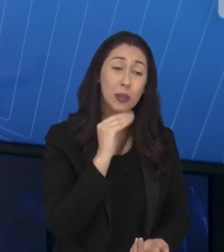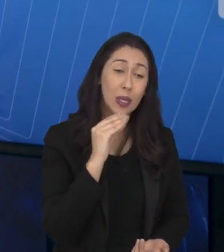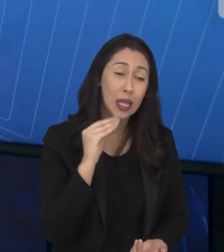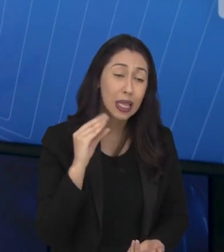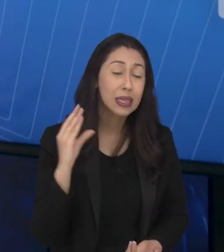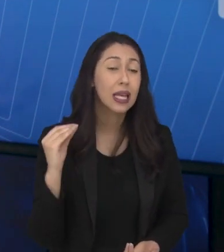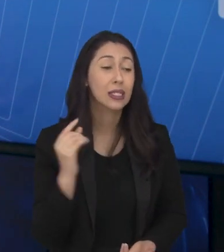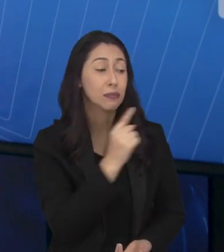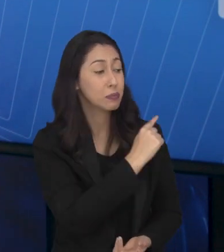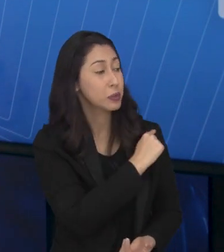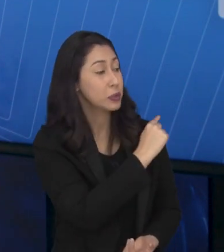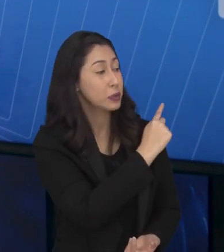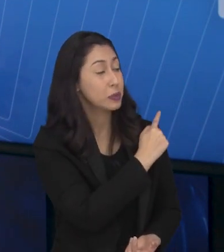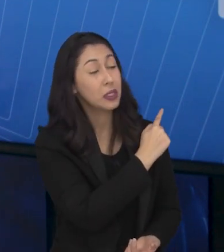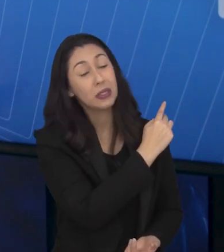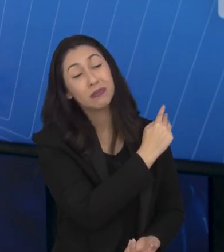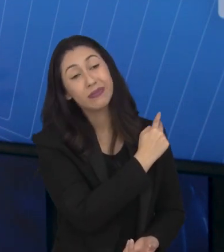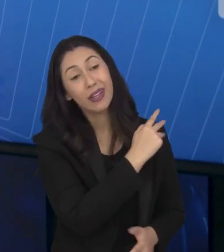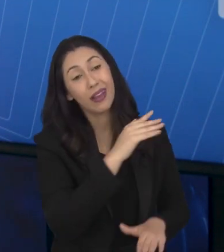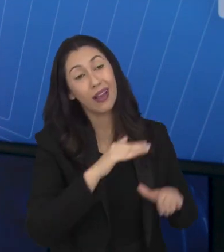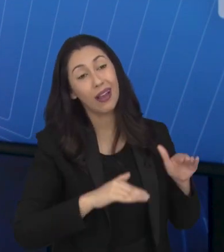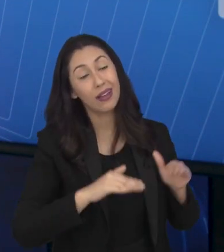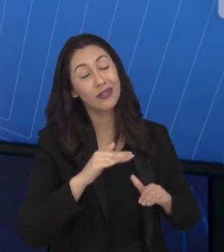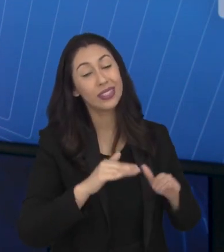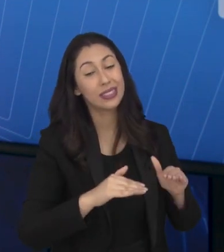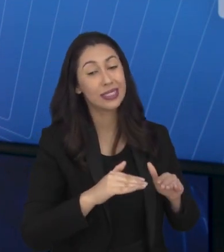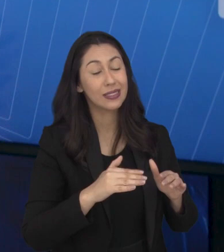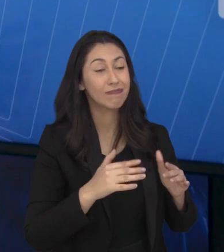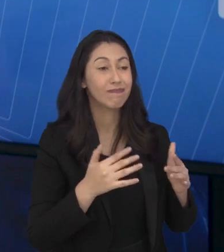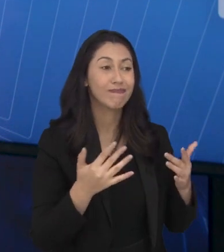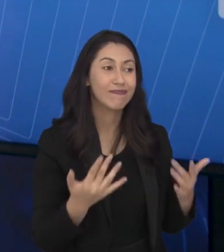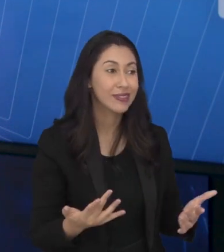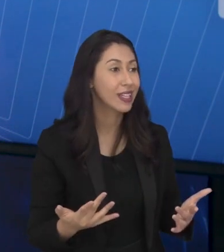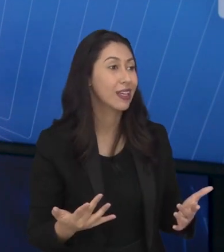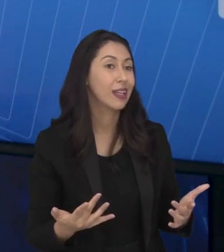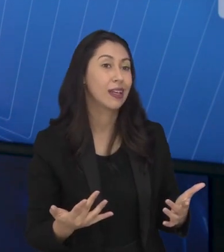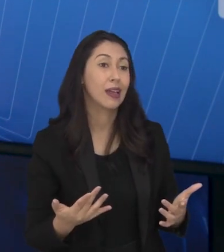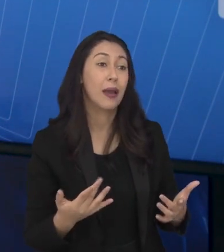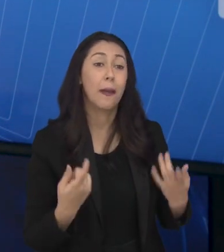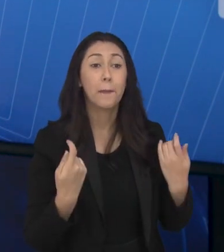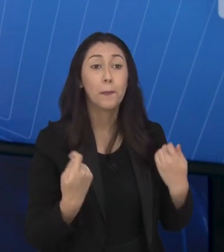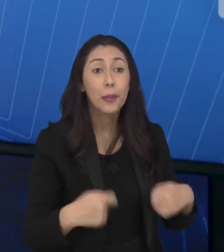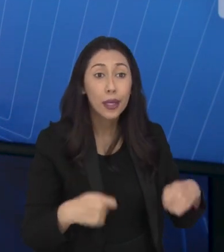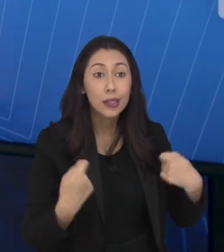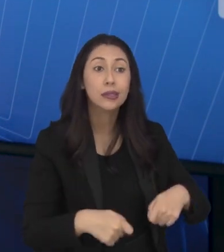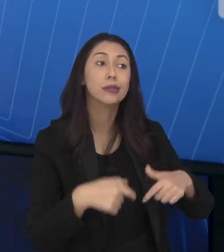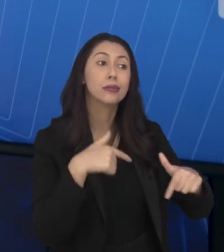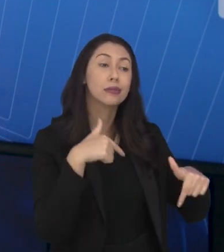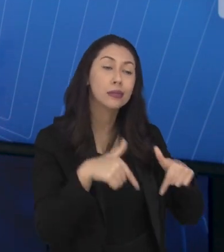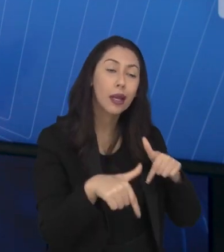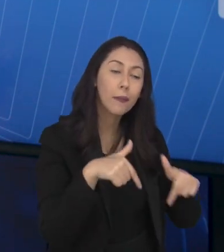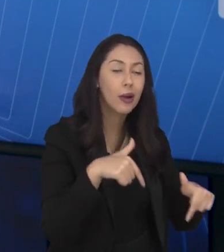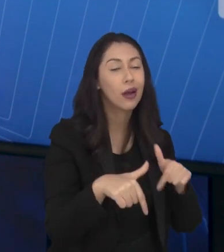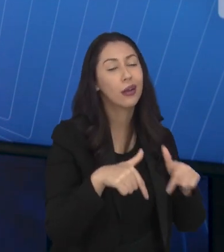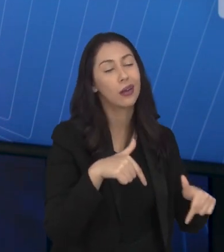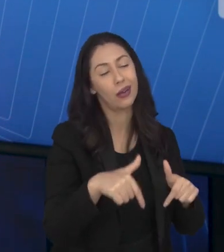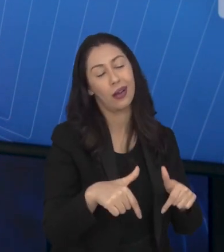frequentando o ensino médio, muitas vezes, eles são arratados para o mercado de trabalho